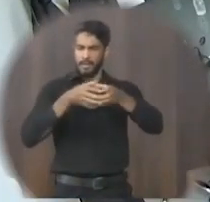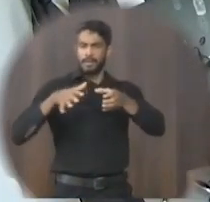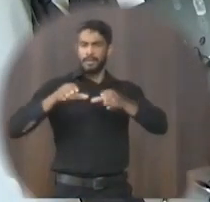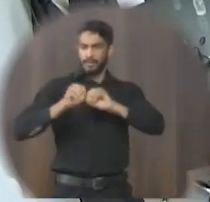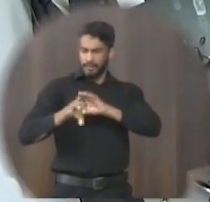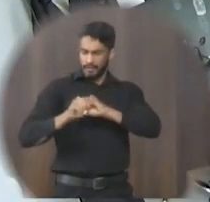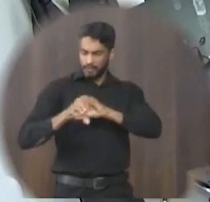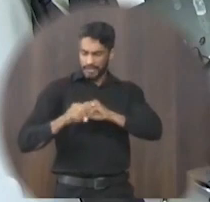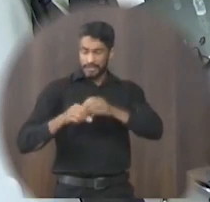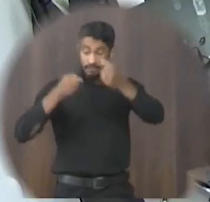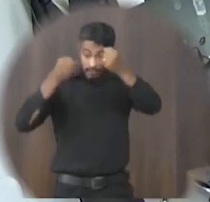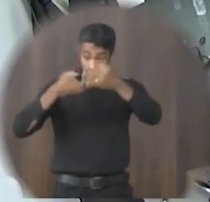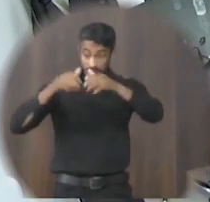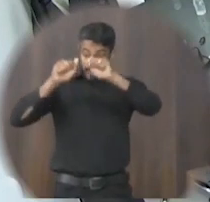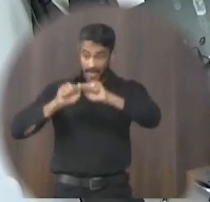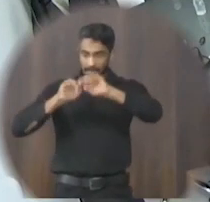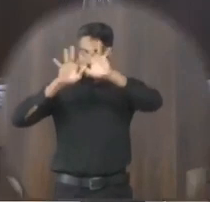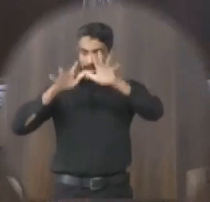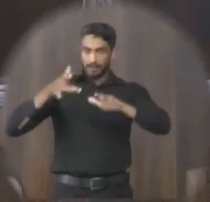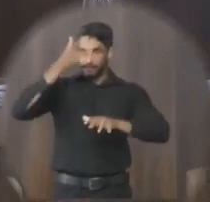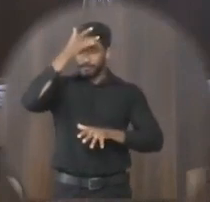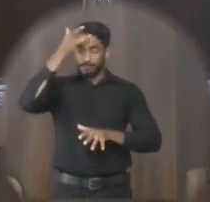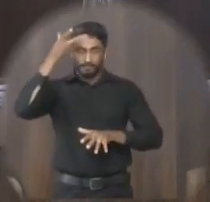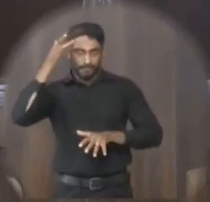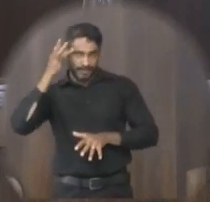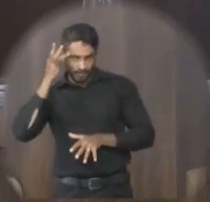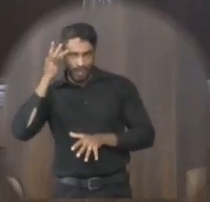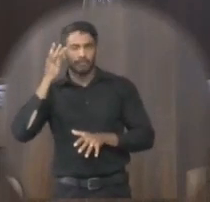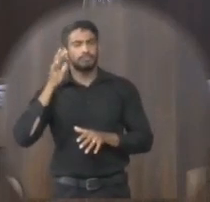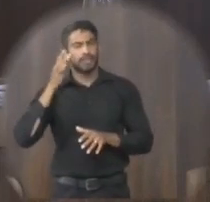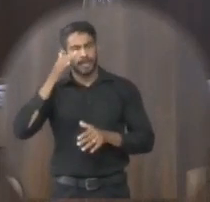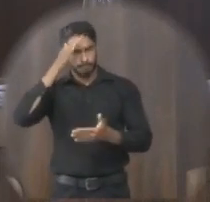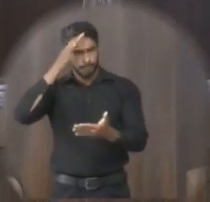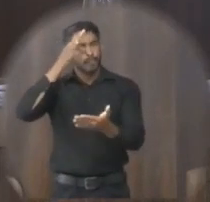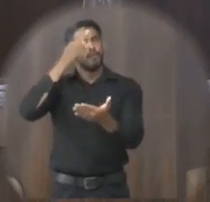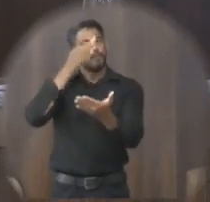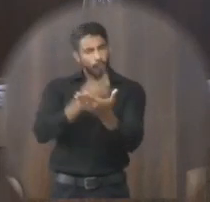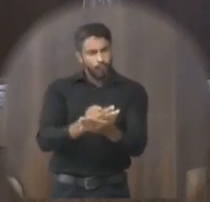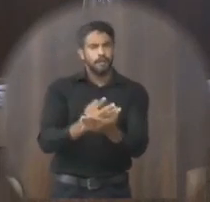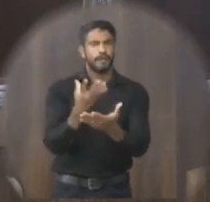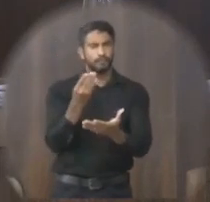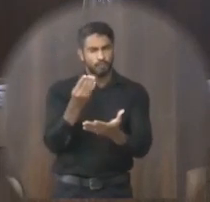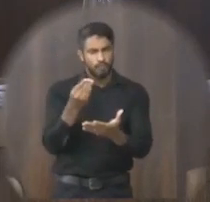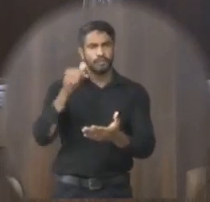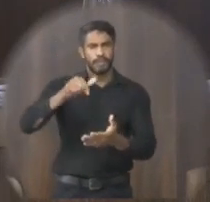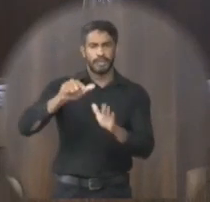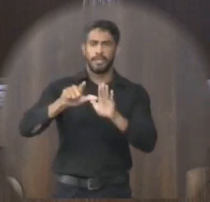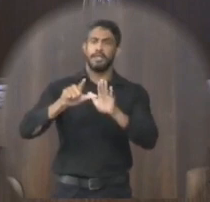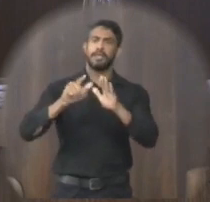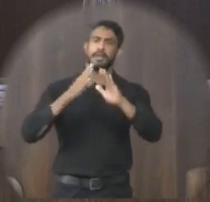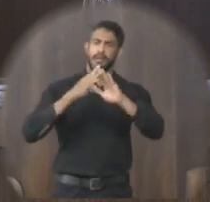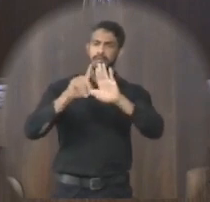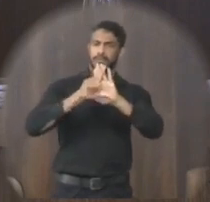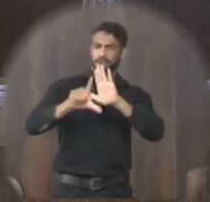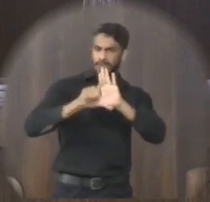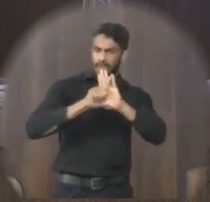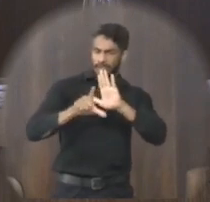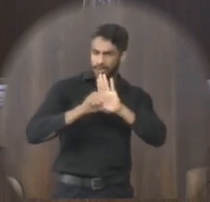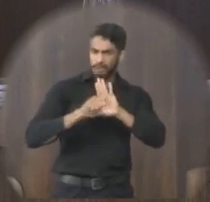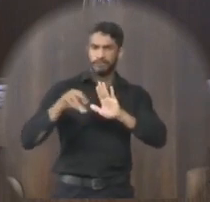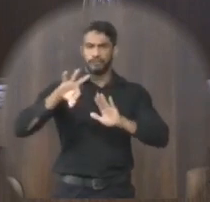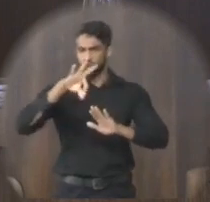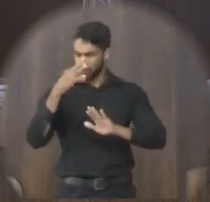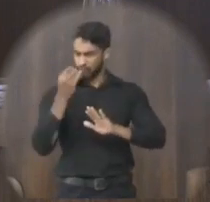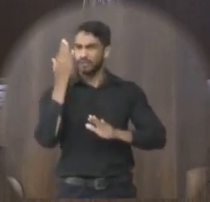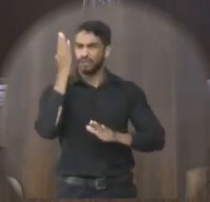deixar bem claro que o pessoal de educação está confiando muito nessa casa legislativa eles merecem são sofridos ao longo do tempo todos sabem